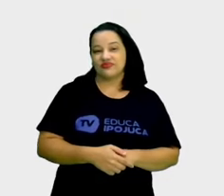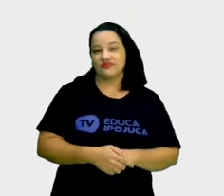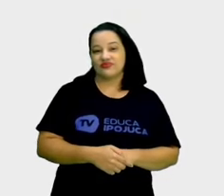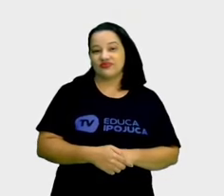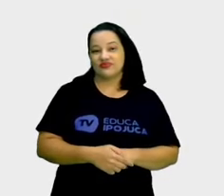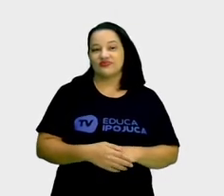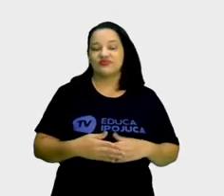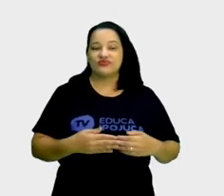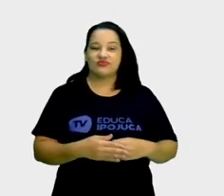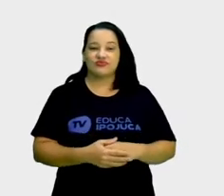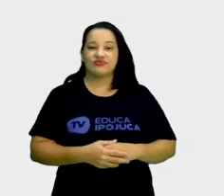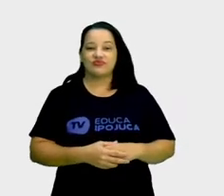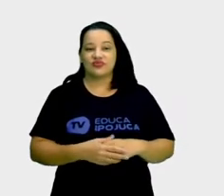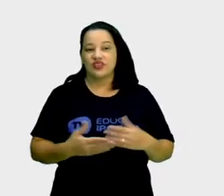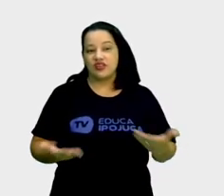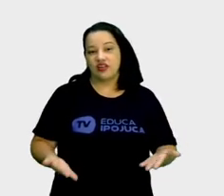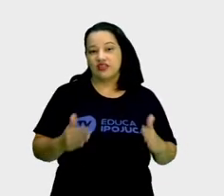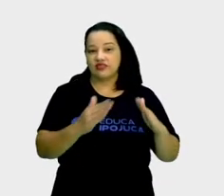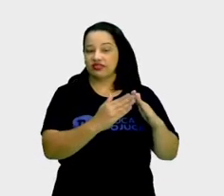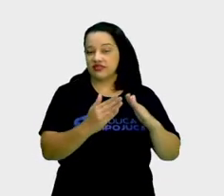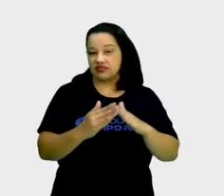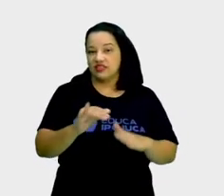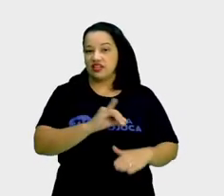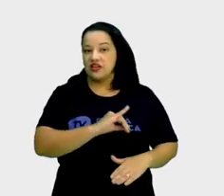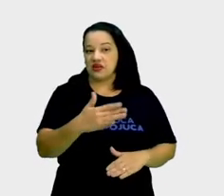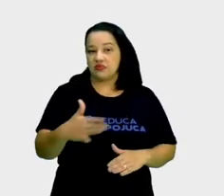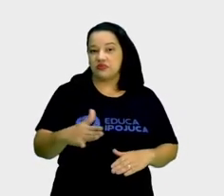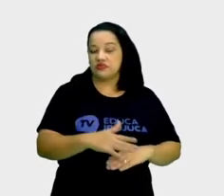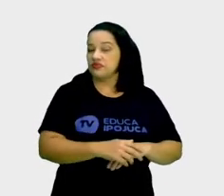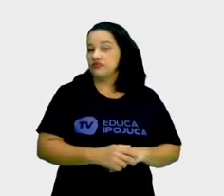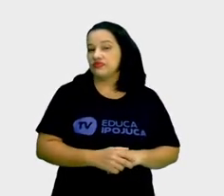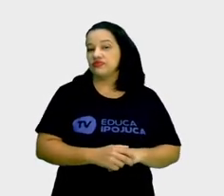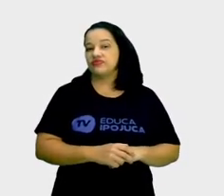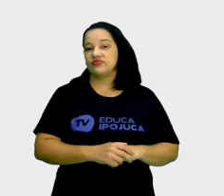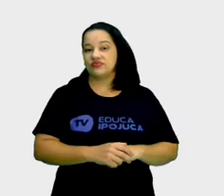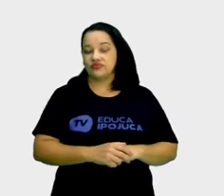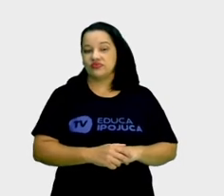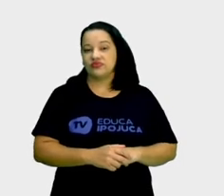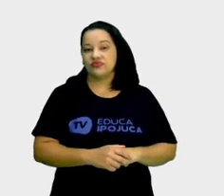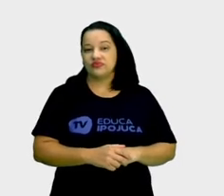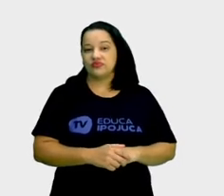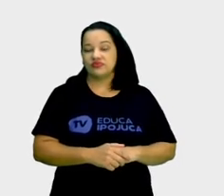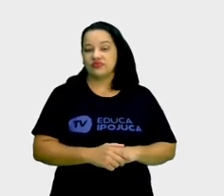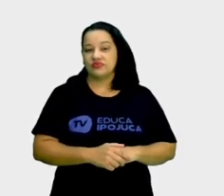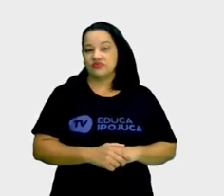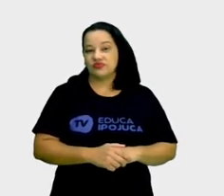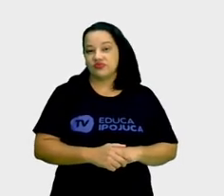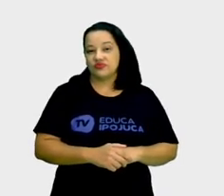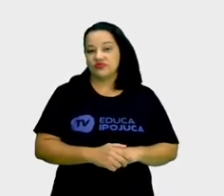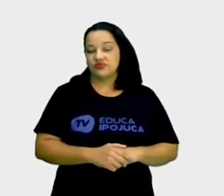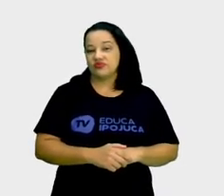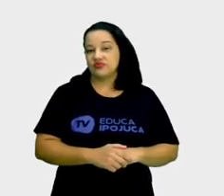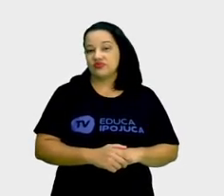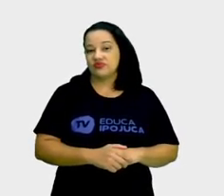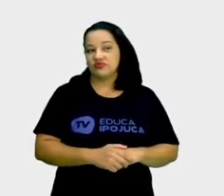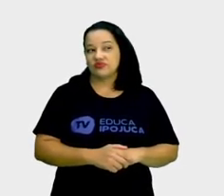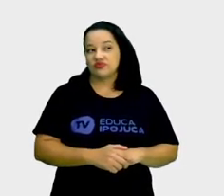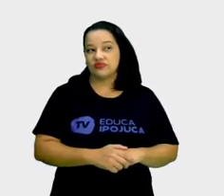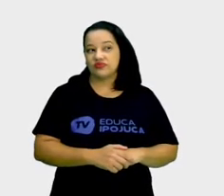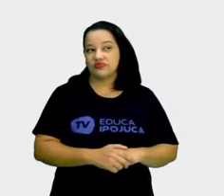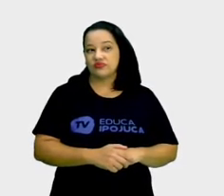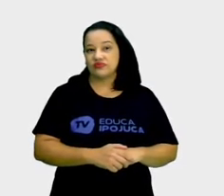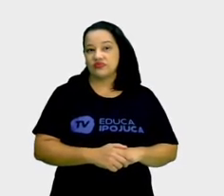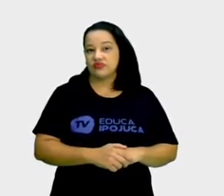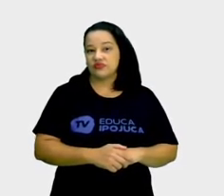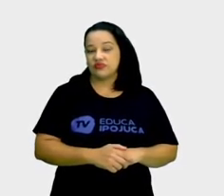muito de Ipojuca. Esse cidade de Pujuca, subterro, que é perto de Pujuca também, para ir para o outro outro, porque aqui é muito ótimo, para